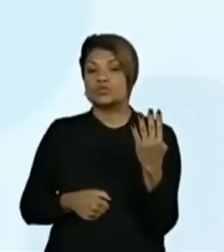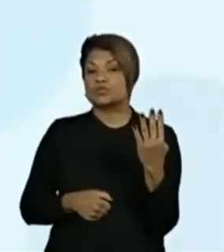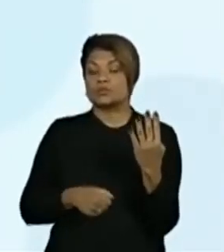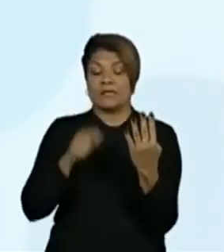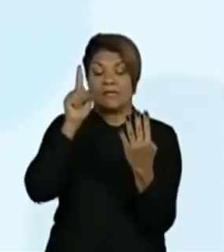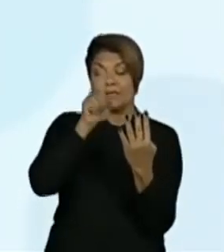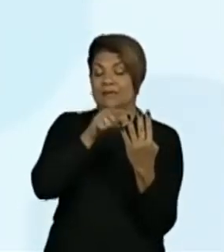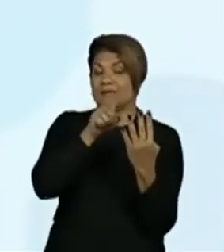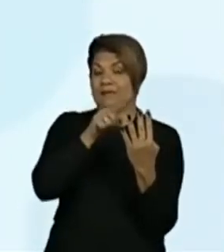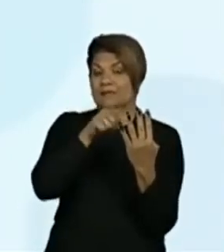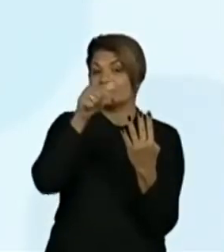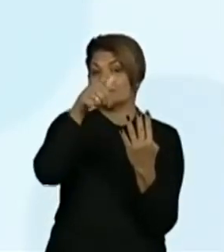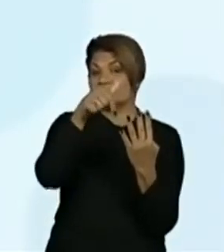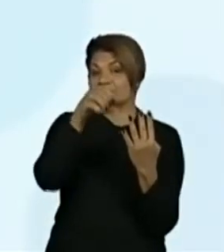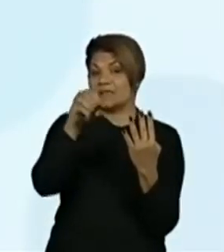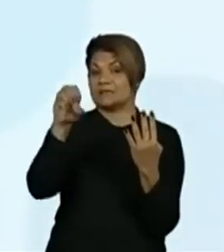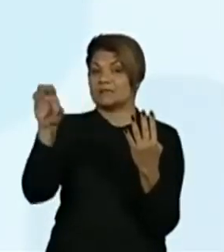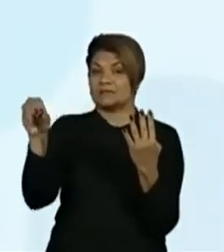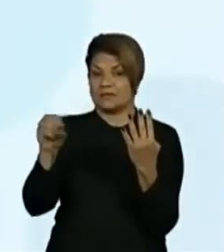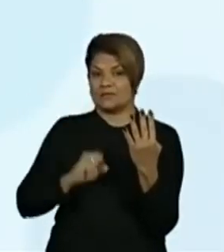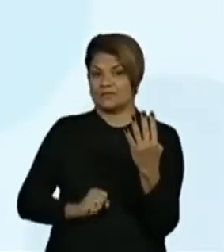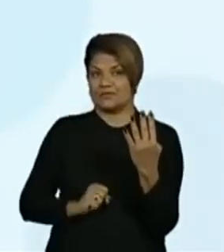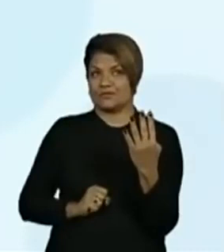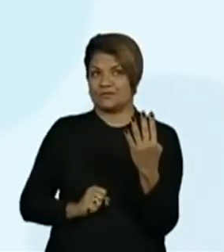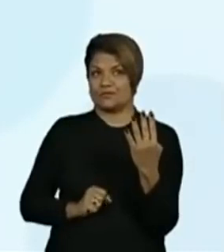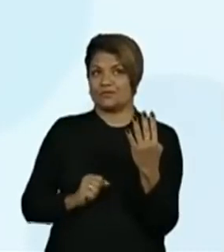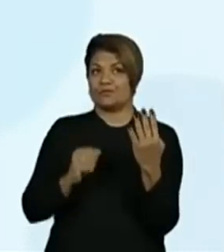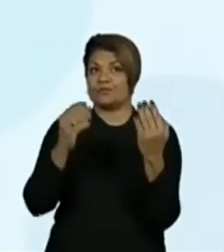caso, ele vale 700. E aqui?